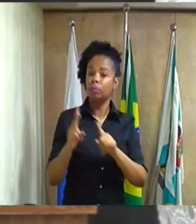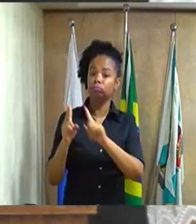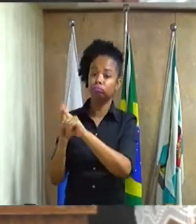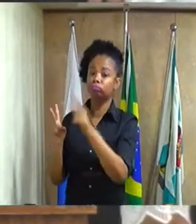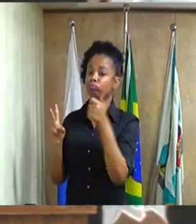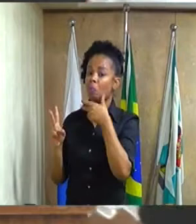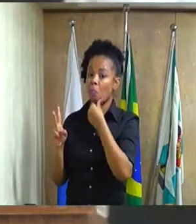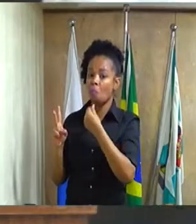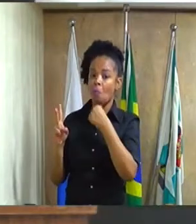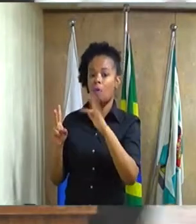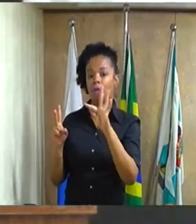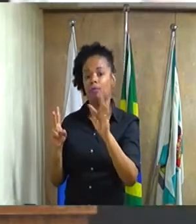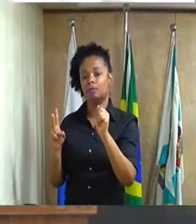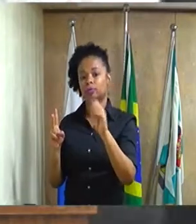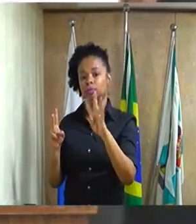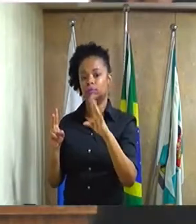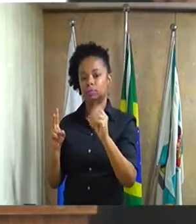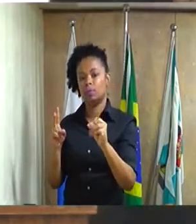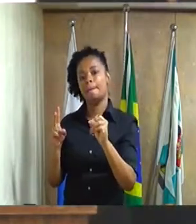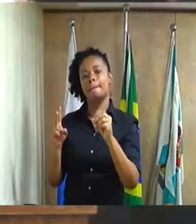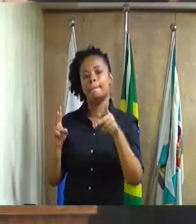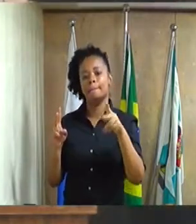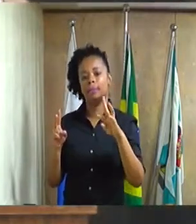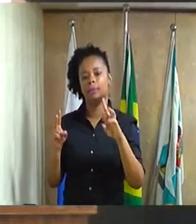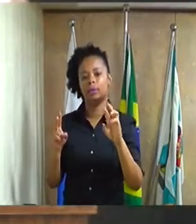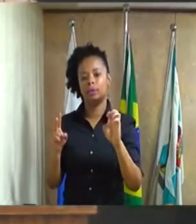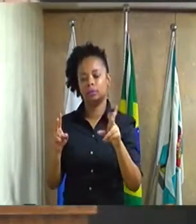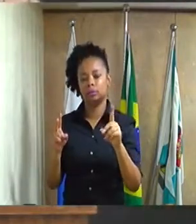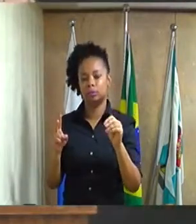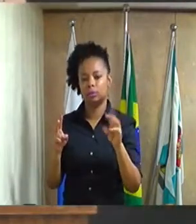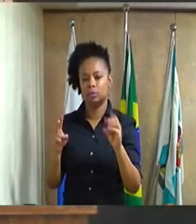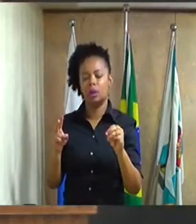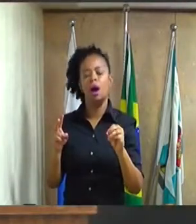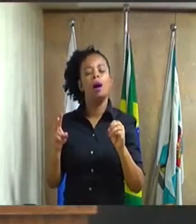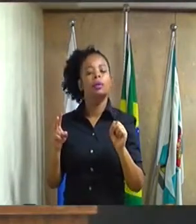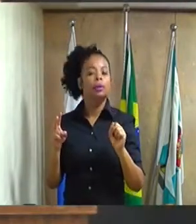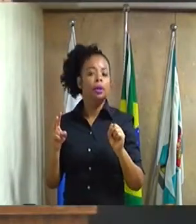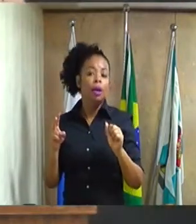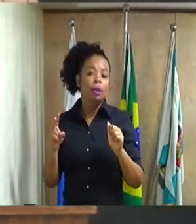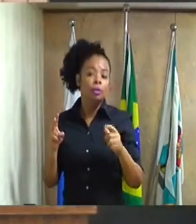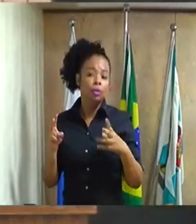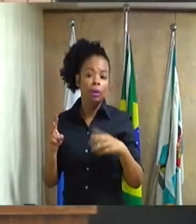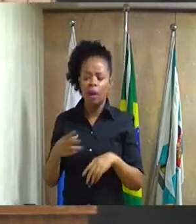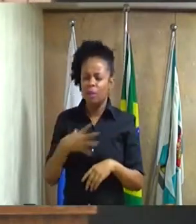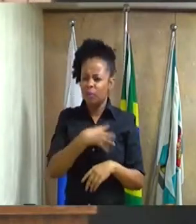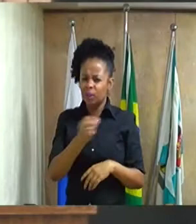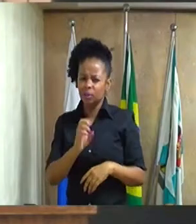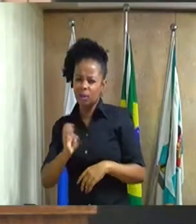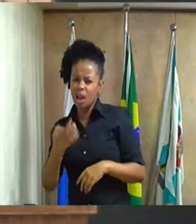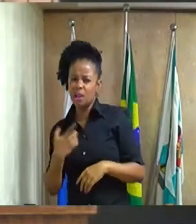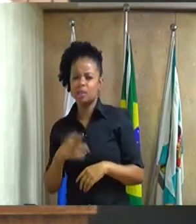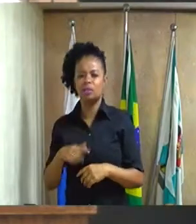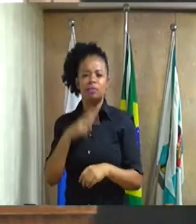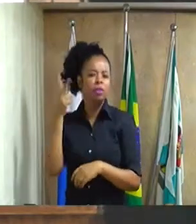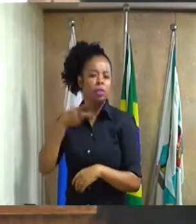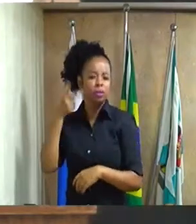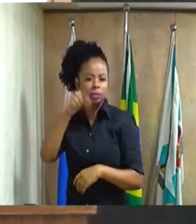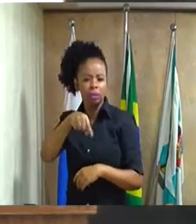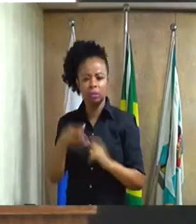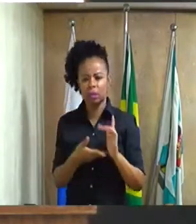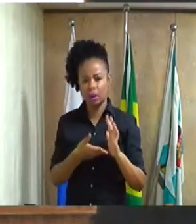Então, o Fábio Pedrosa, inclusive, é filho de um ex-vereador desta casa. E aí, a gente